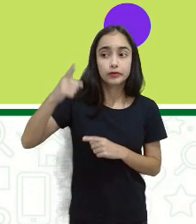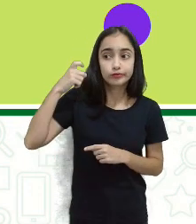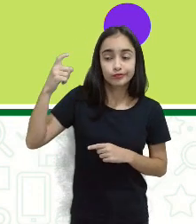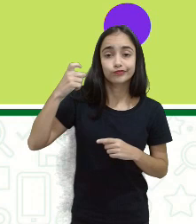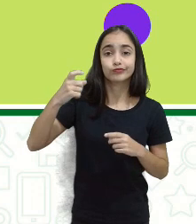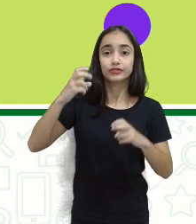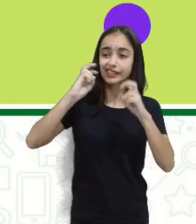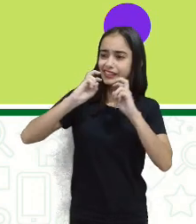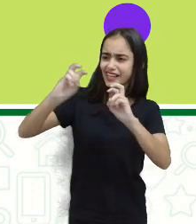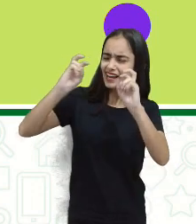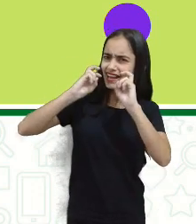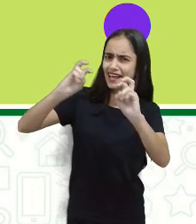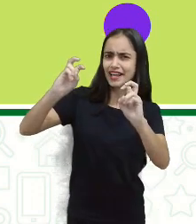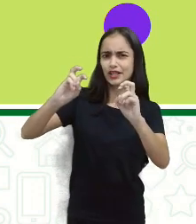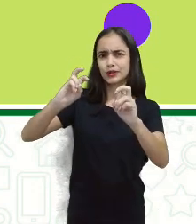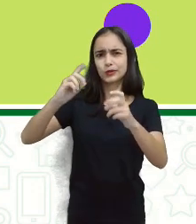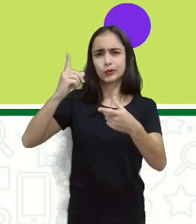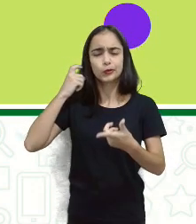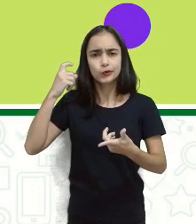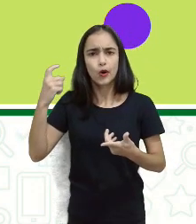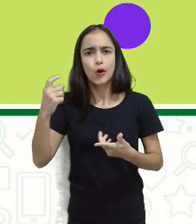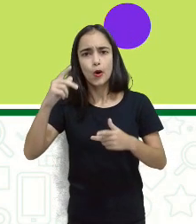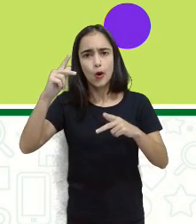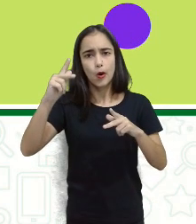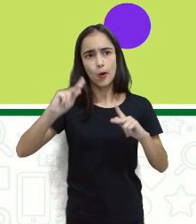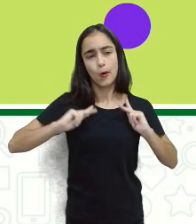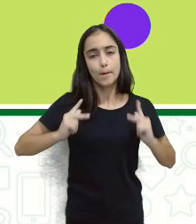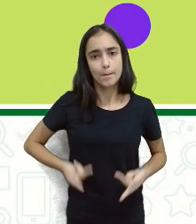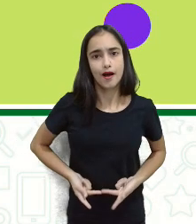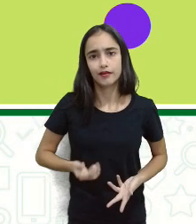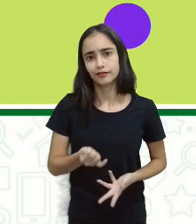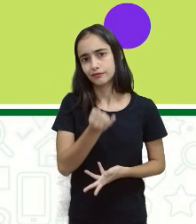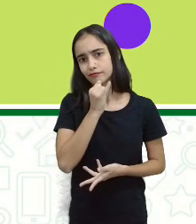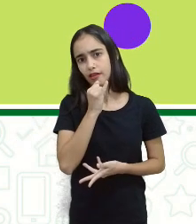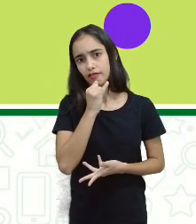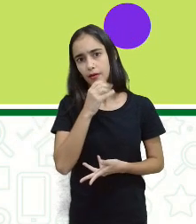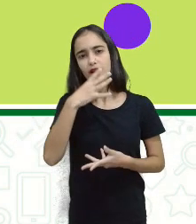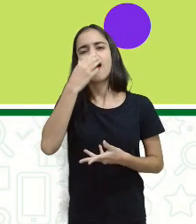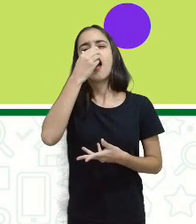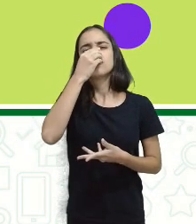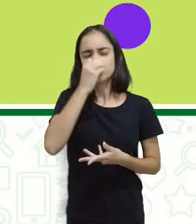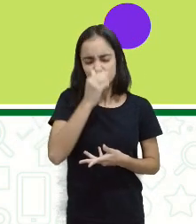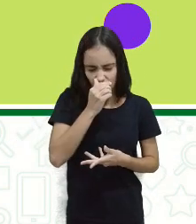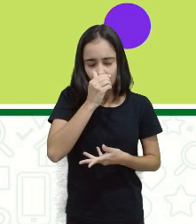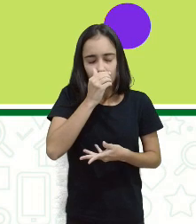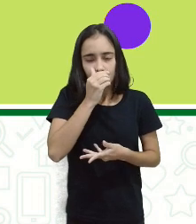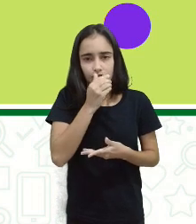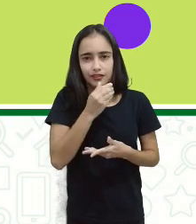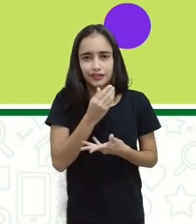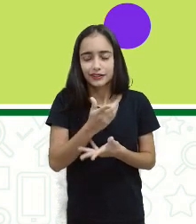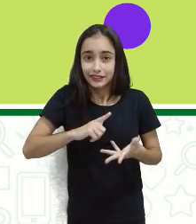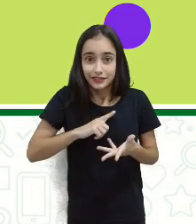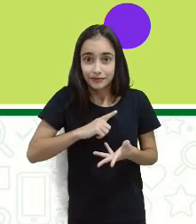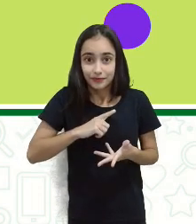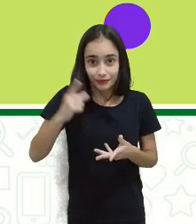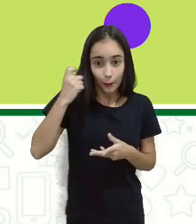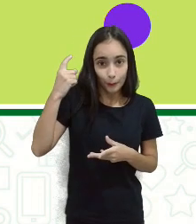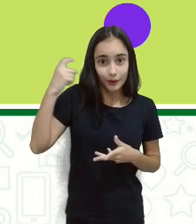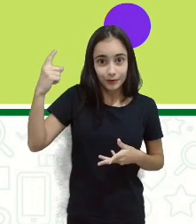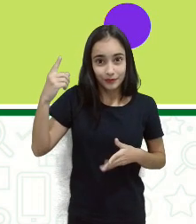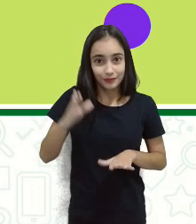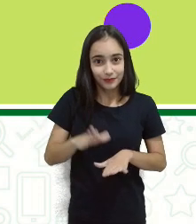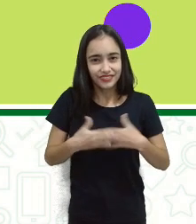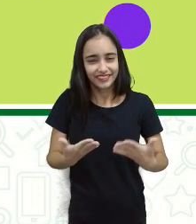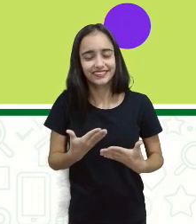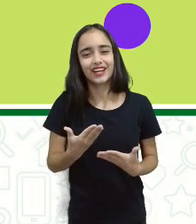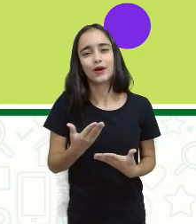né? Que a gente faz o som, por exemplo, do espirro batim! Olha só! Então, os sons da natureza, barulho de máquina,